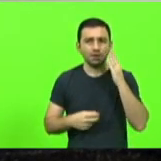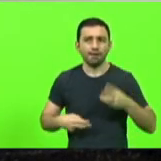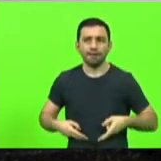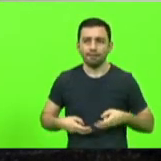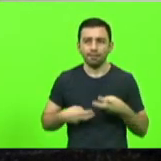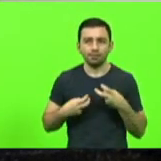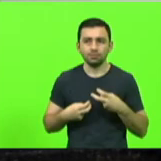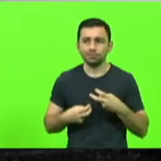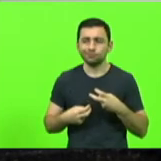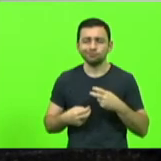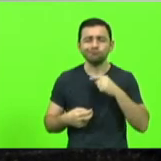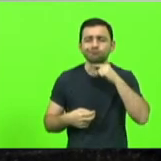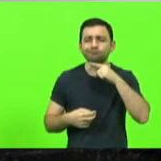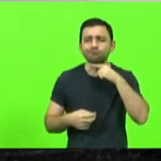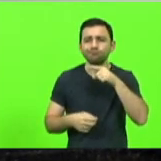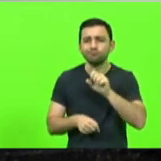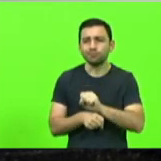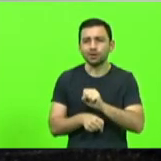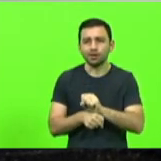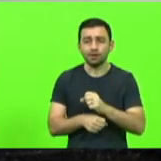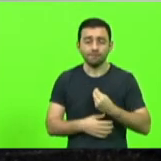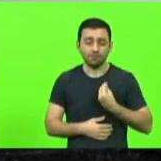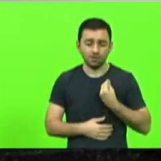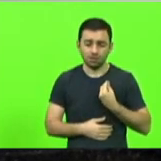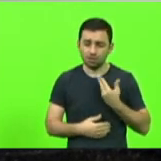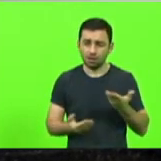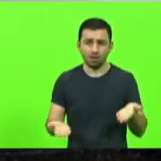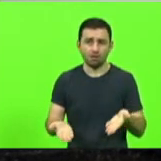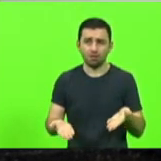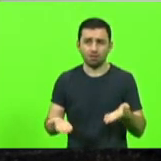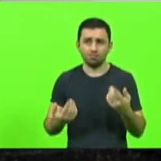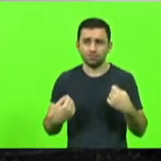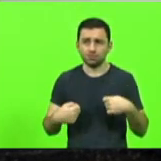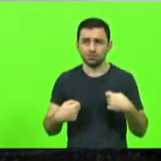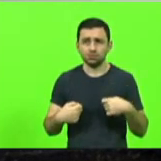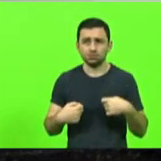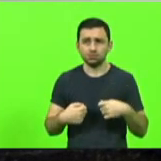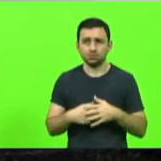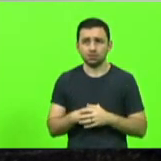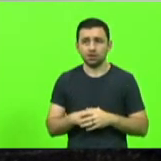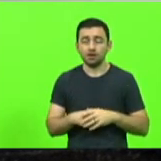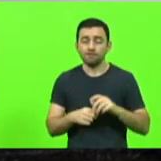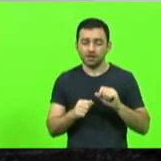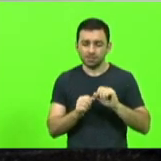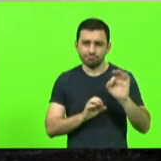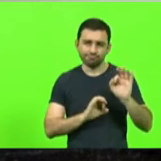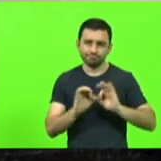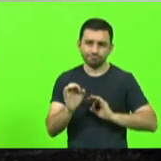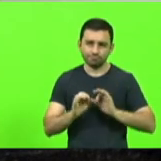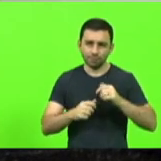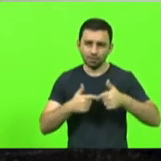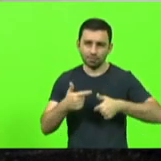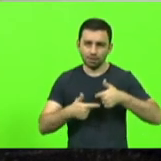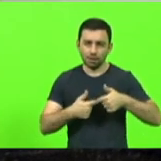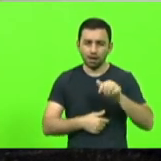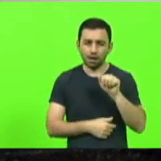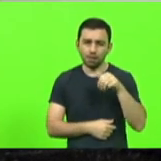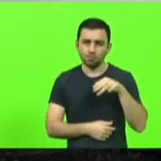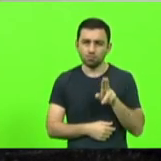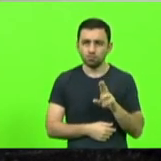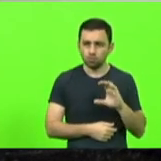pode esperar, a vida é agora. Para a realização desses trabalhos, a MUC contou